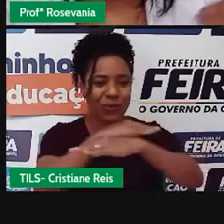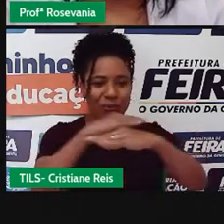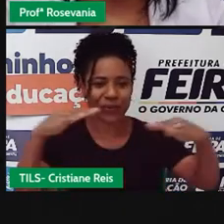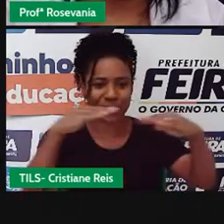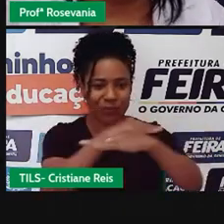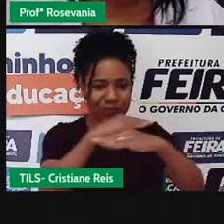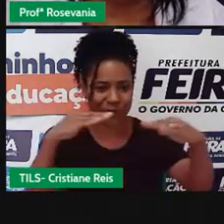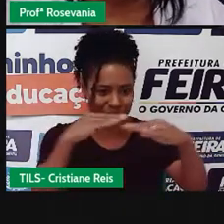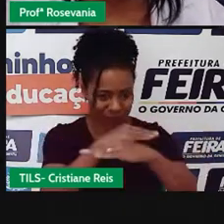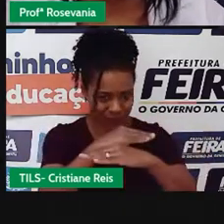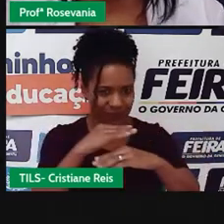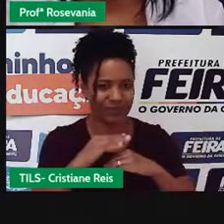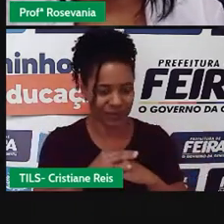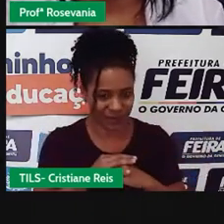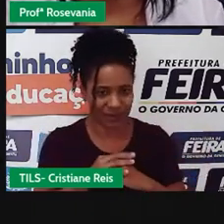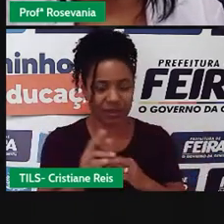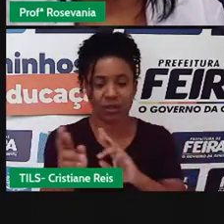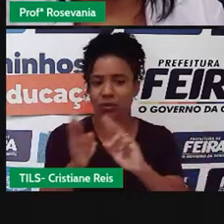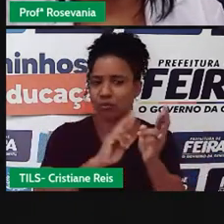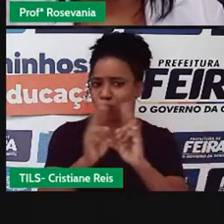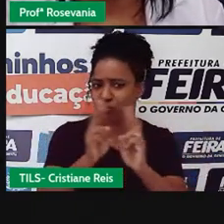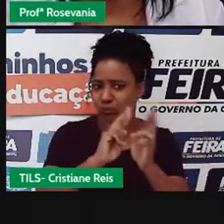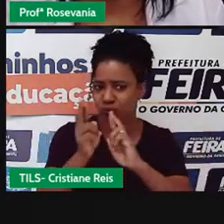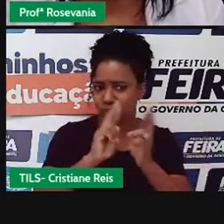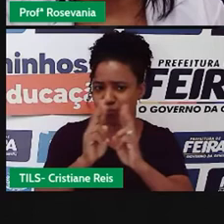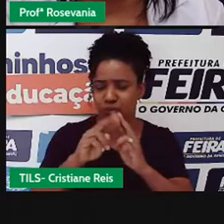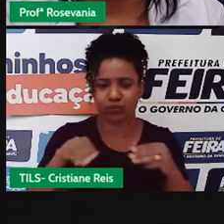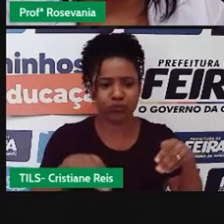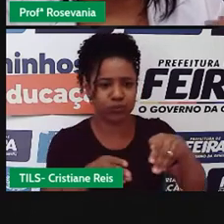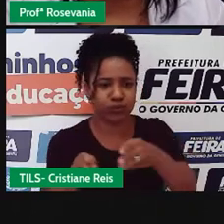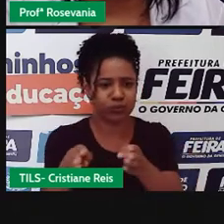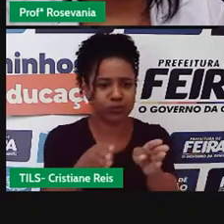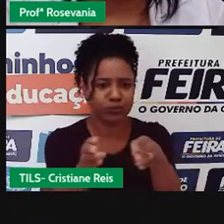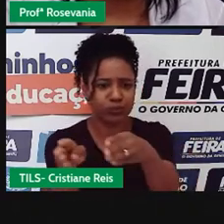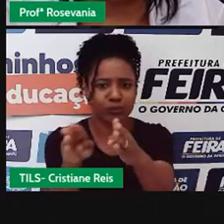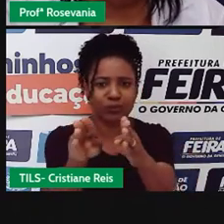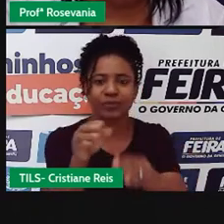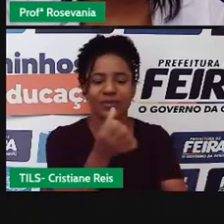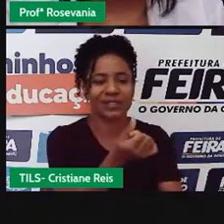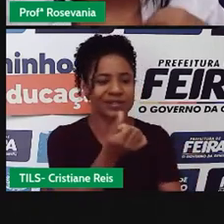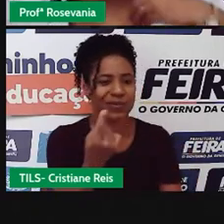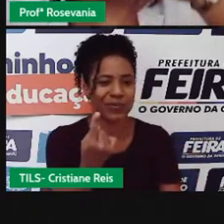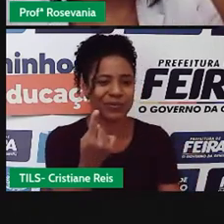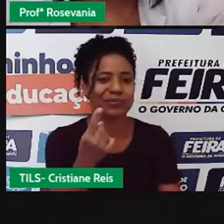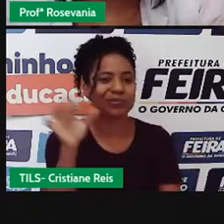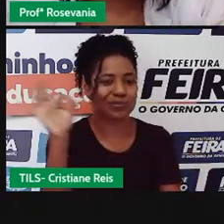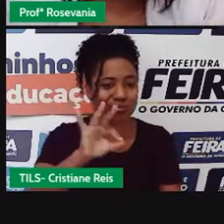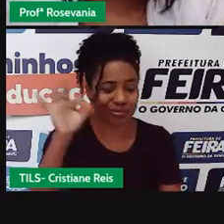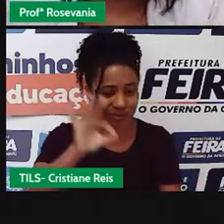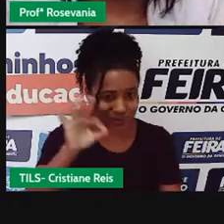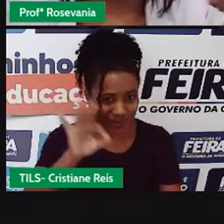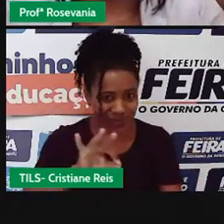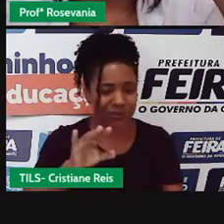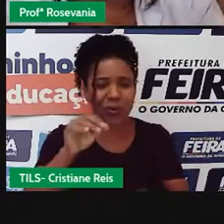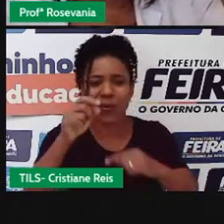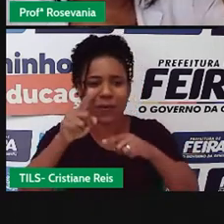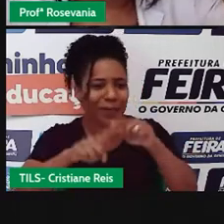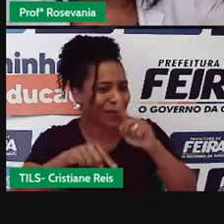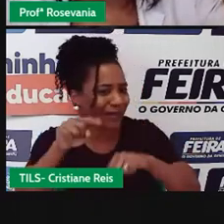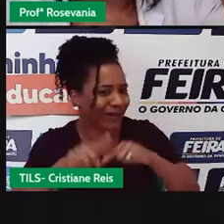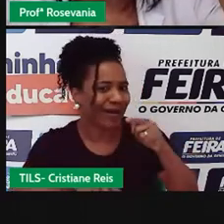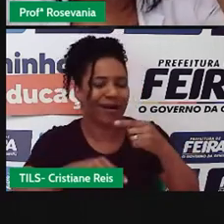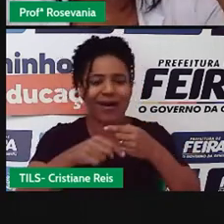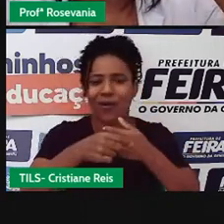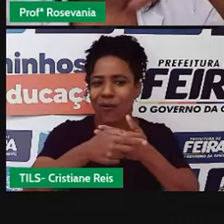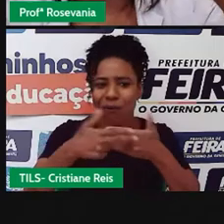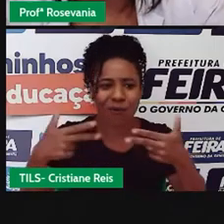todas as estradas. Então, 61% de tudo que a gente produz, do transporte humano, do,